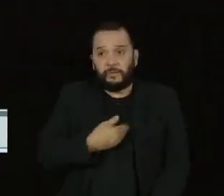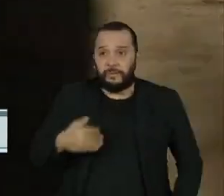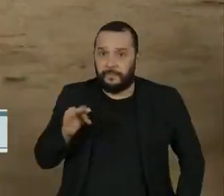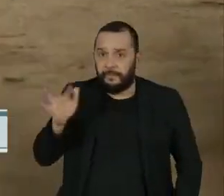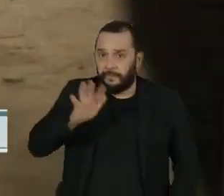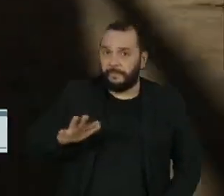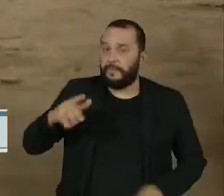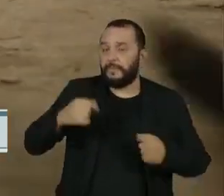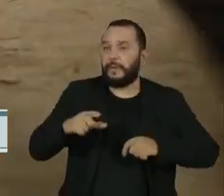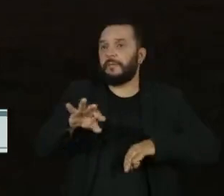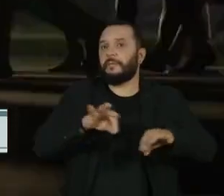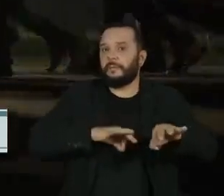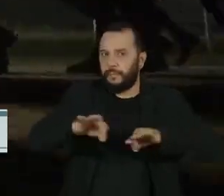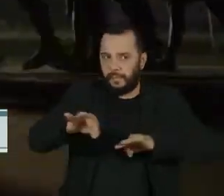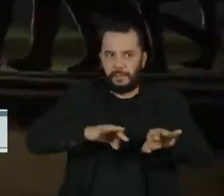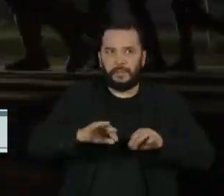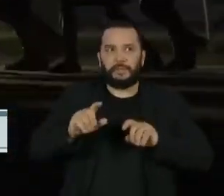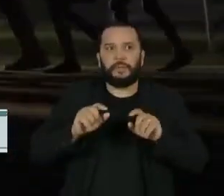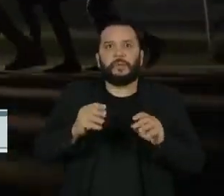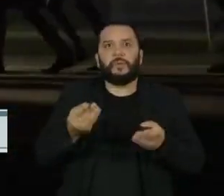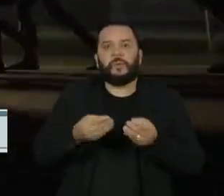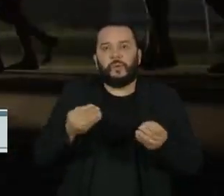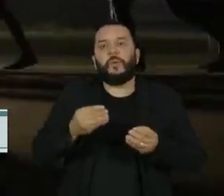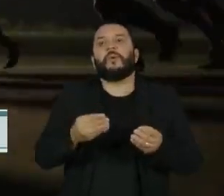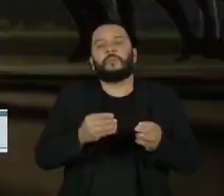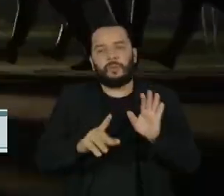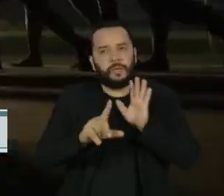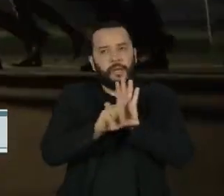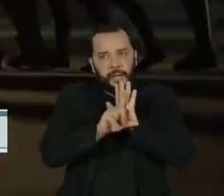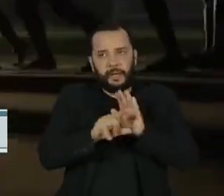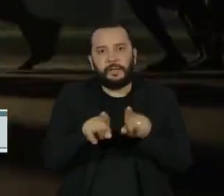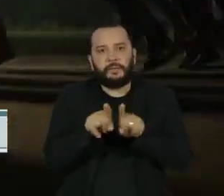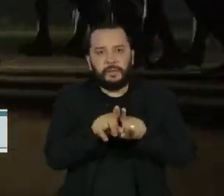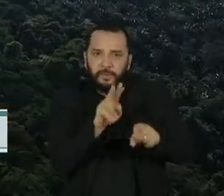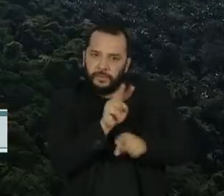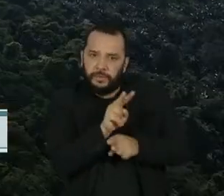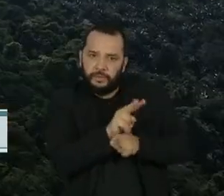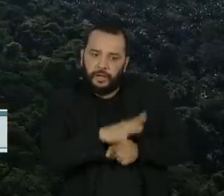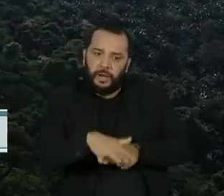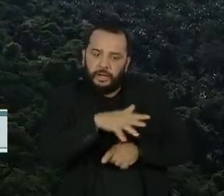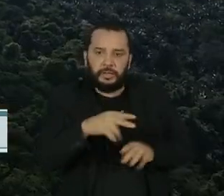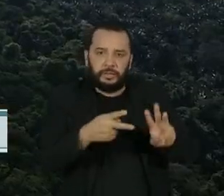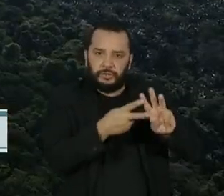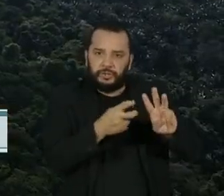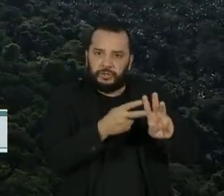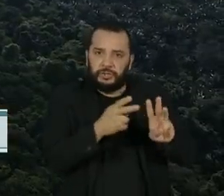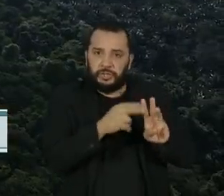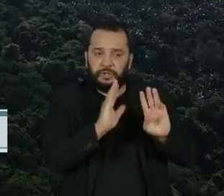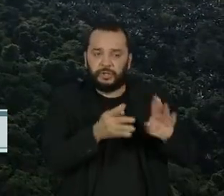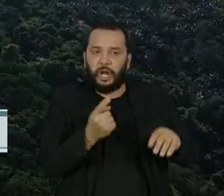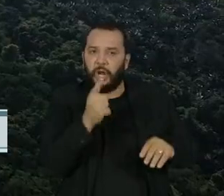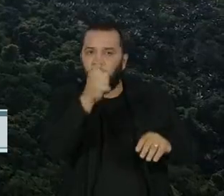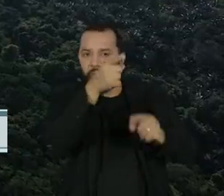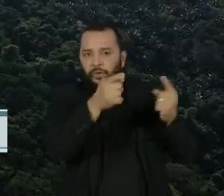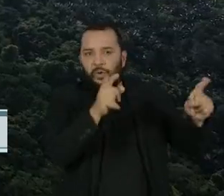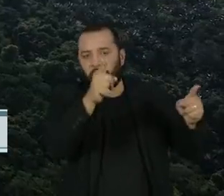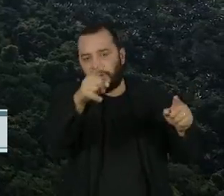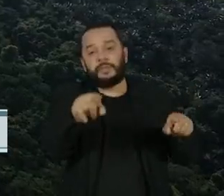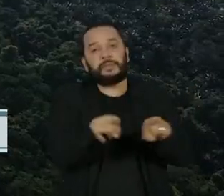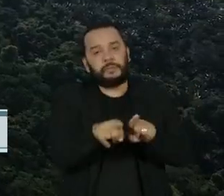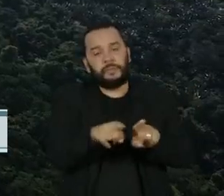apresentar um plano para regularizar e proteger territórios indígenas que são isolados e os que tiveram recente contato com o homem branco.